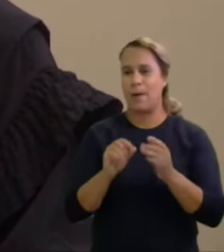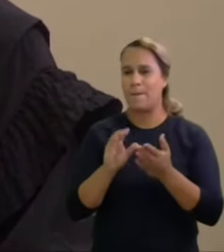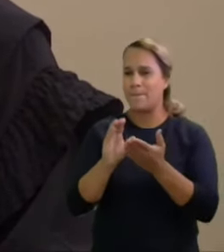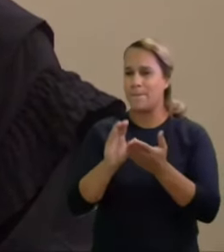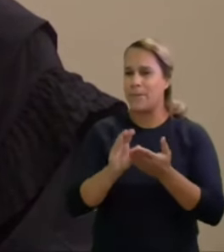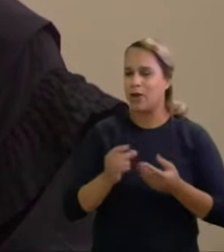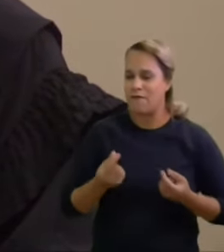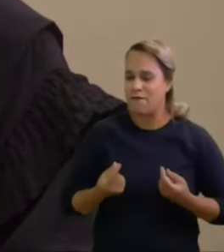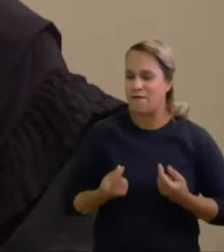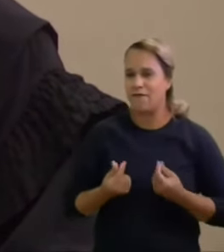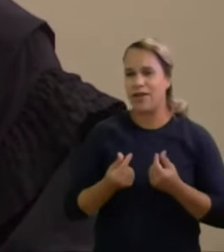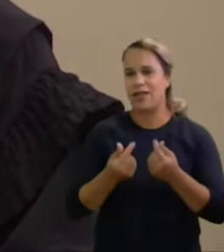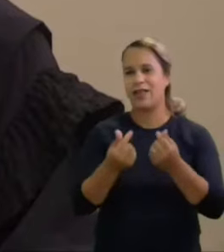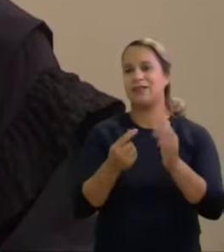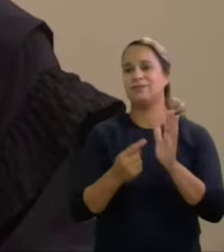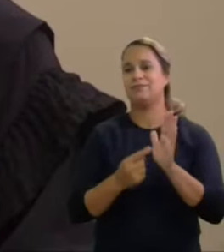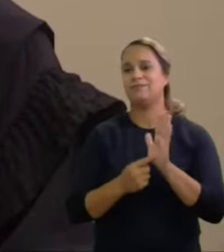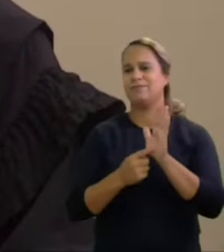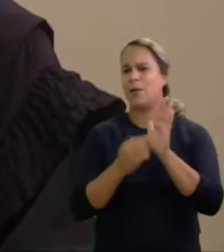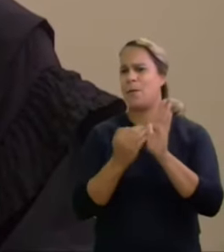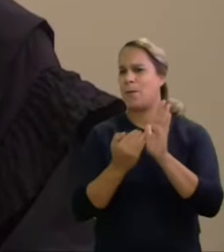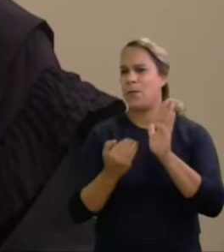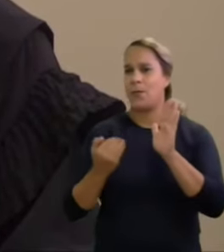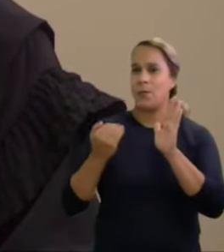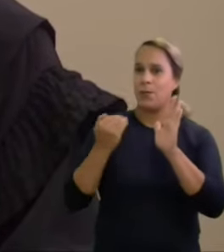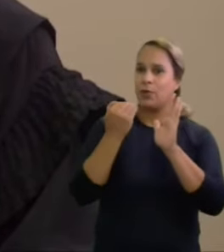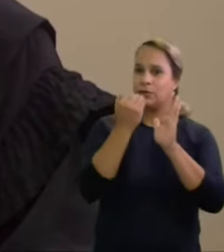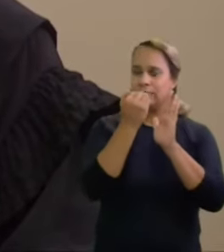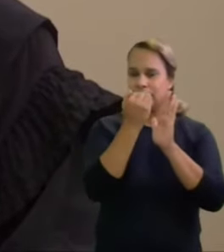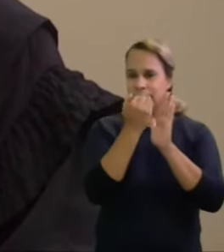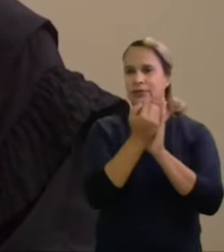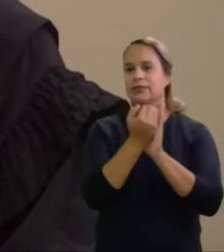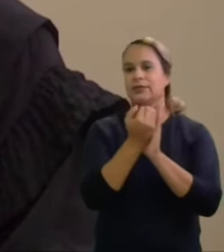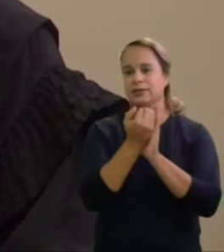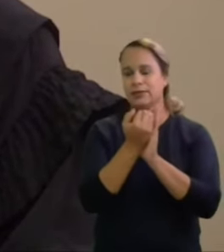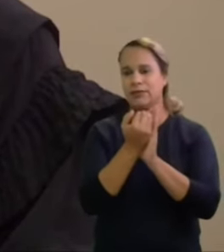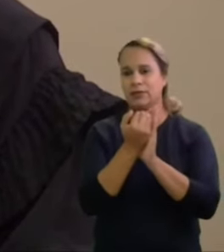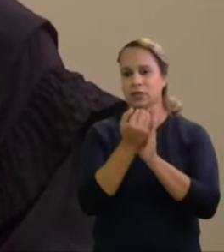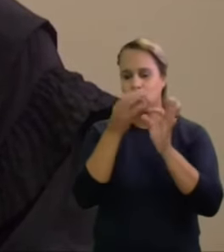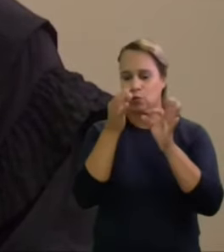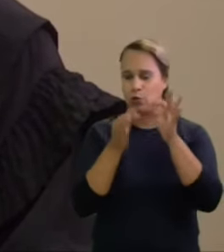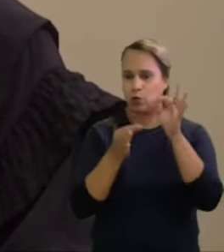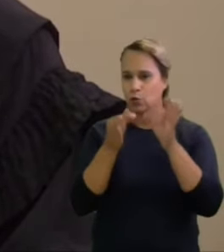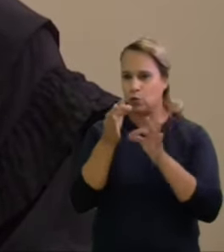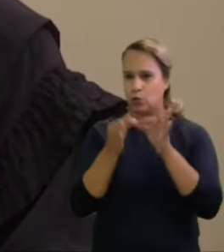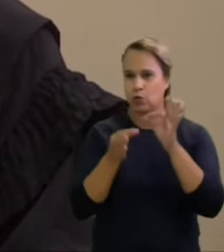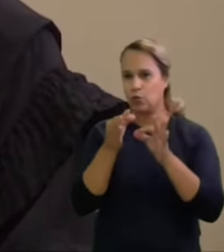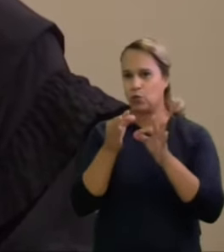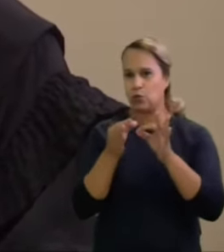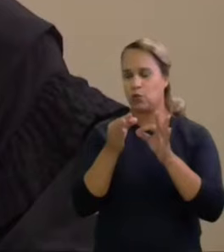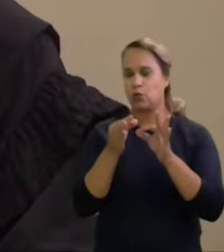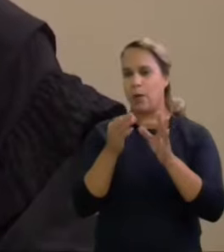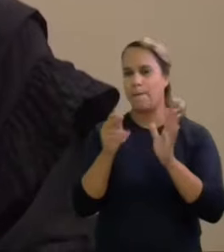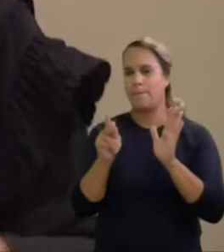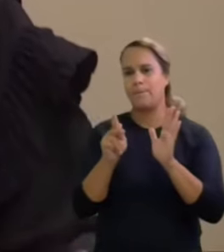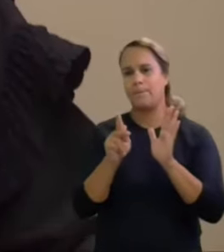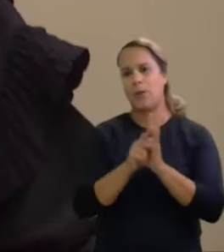aquilatar a sua potencialidade lesiva aos bens jurídicos tutelados pela norma